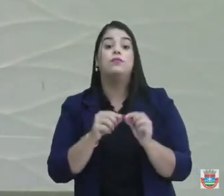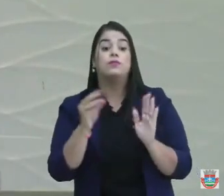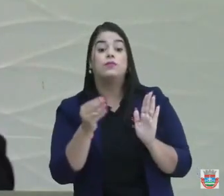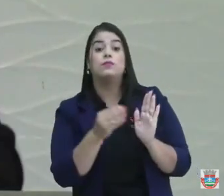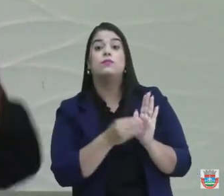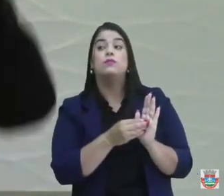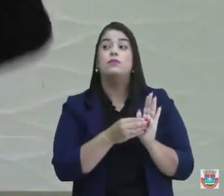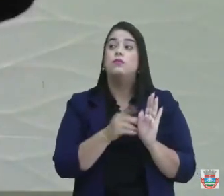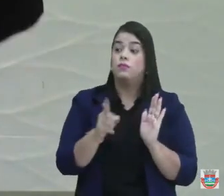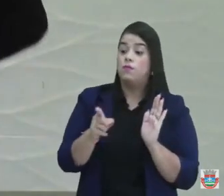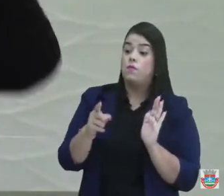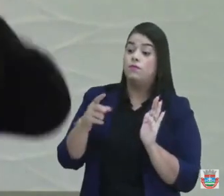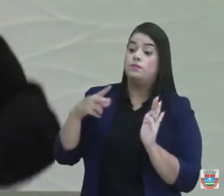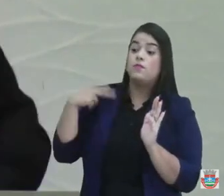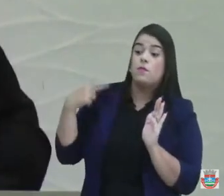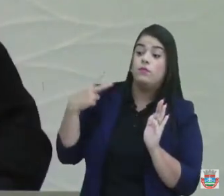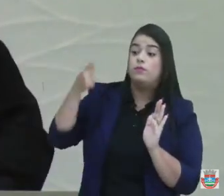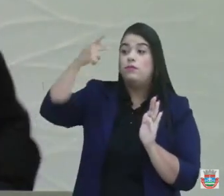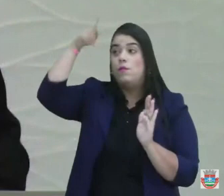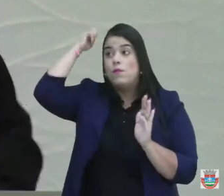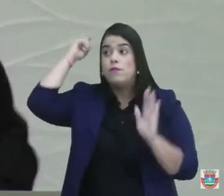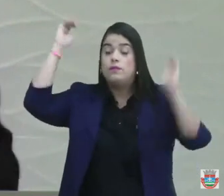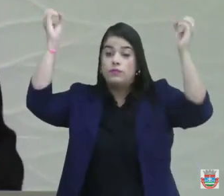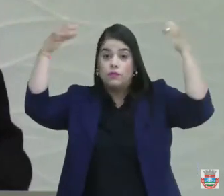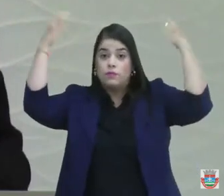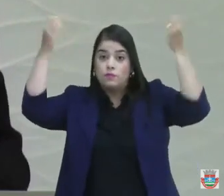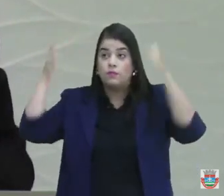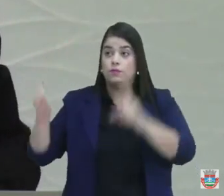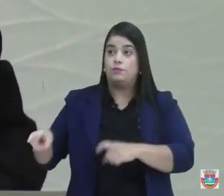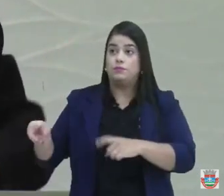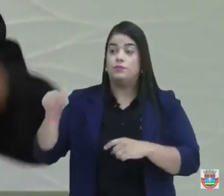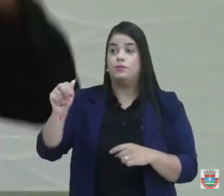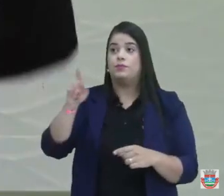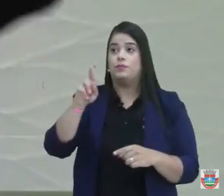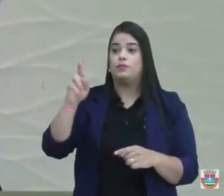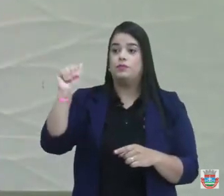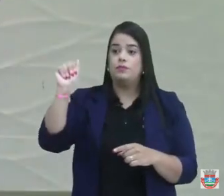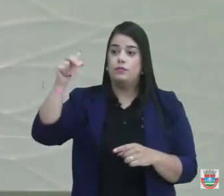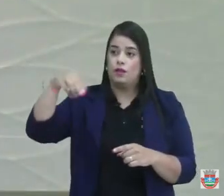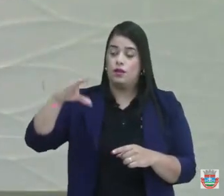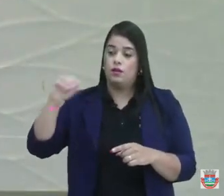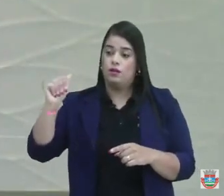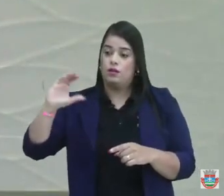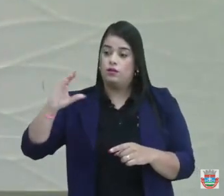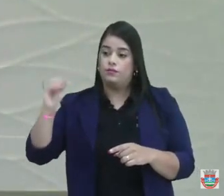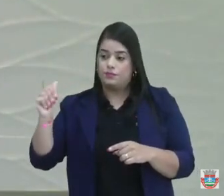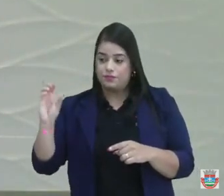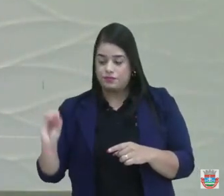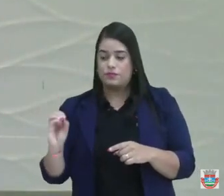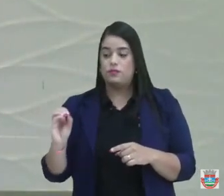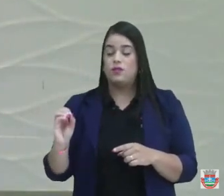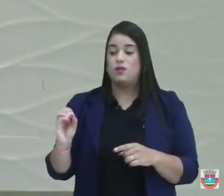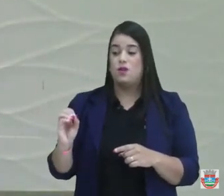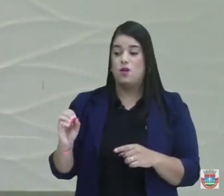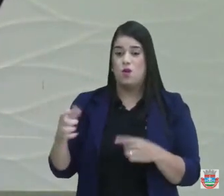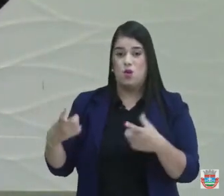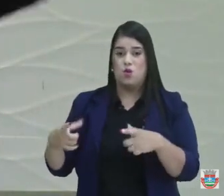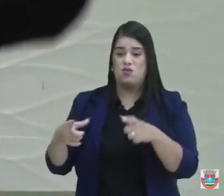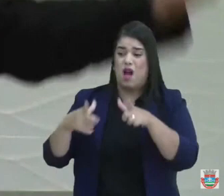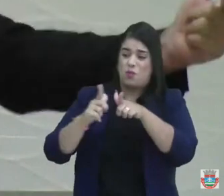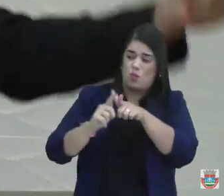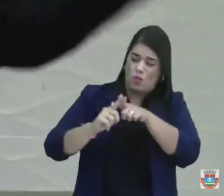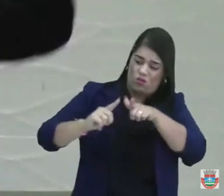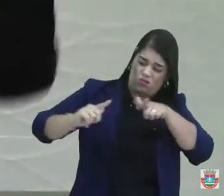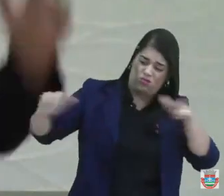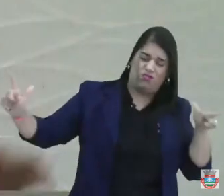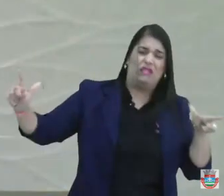Pachequinho, para colocar uma ambulância lá em Arrancação, é o lugar mais distante de São Bento hoje, é Arrancação,